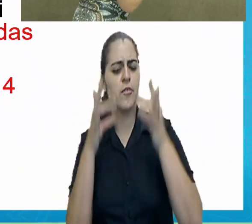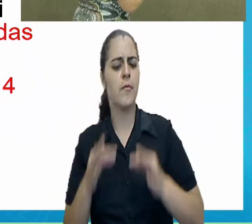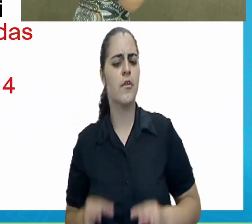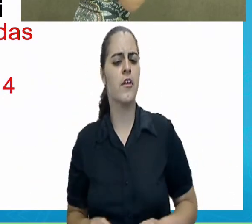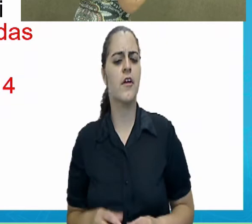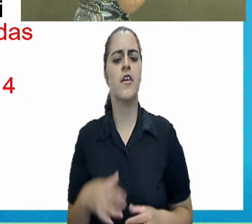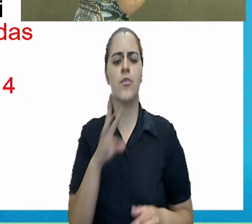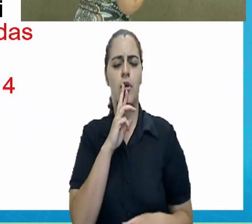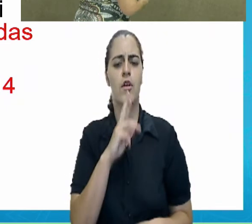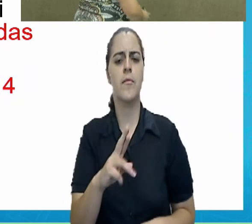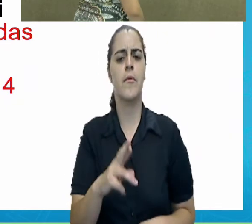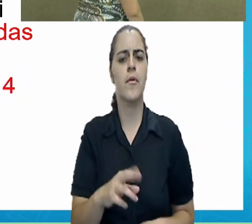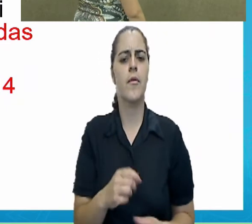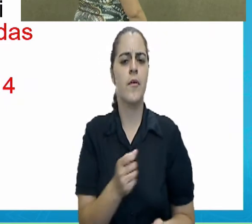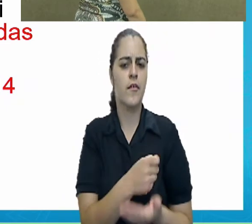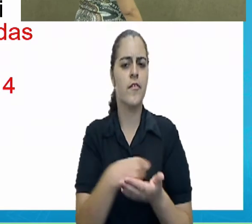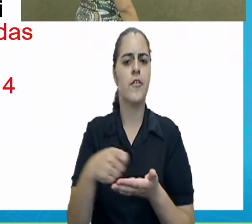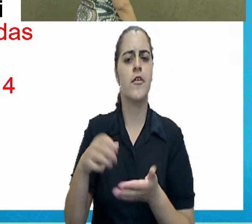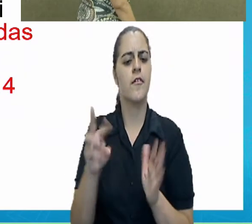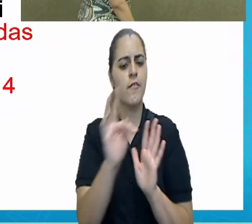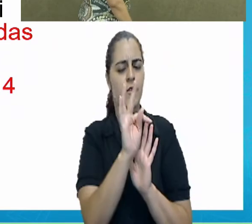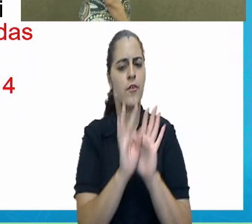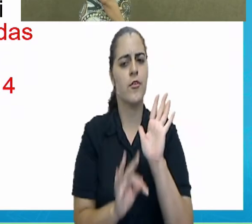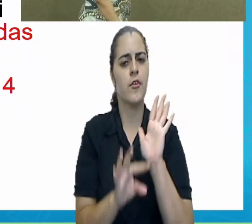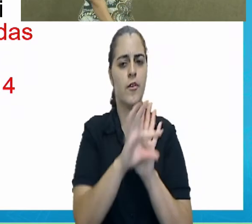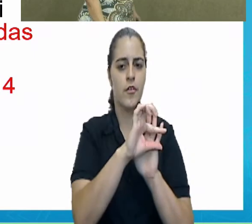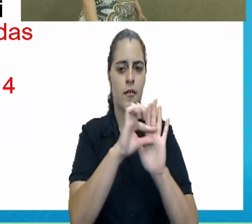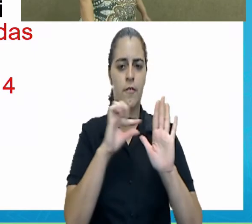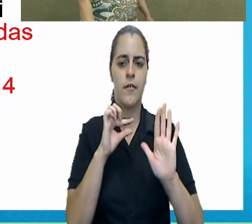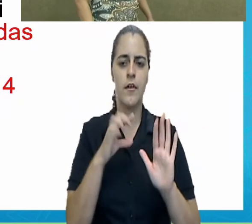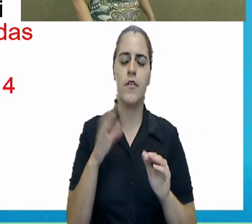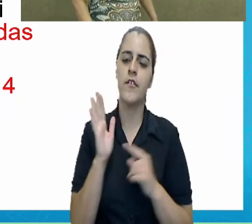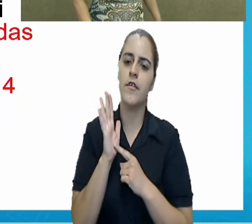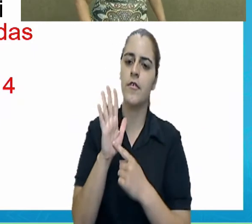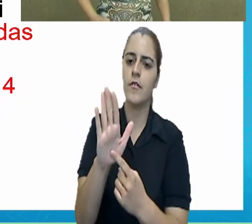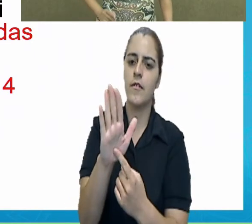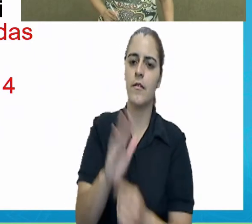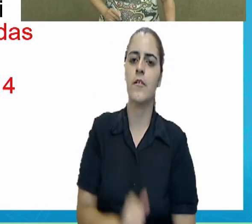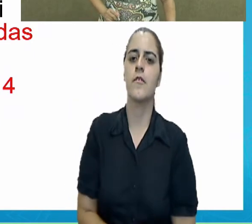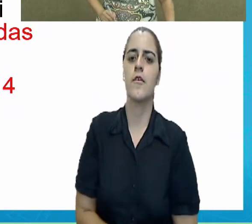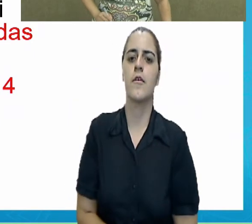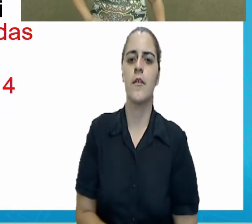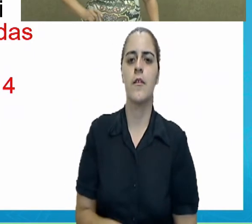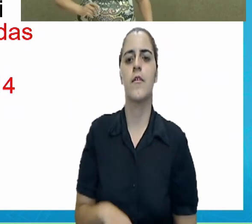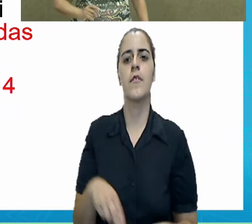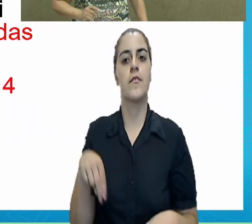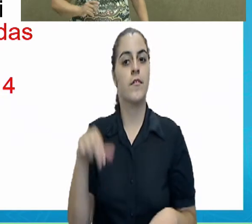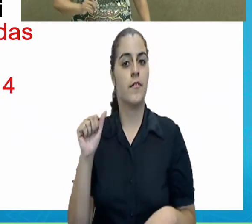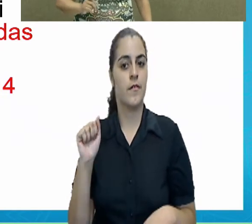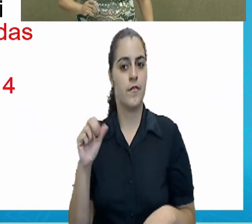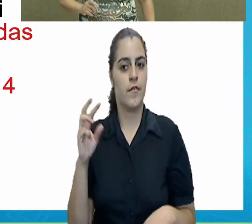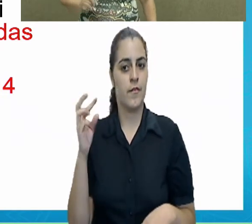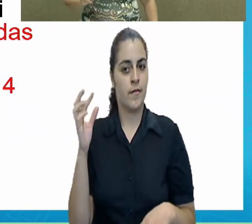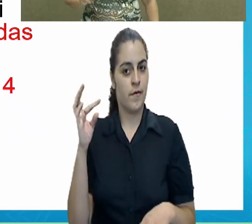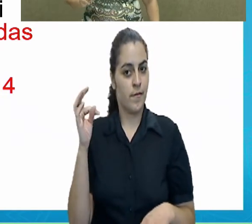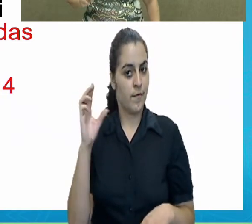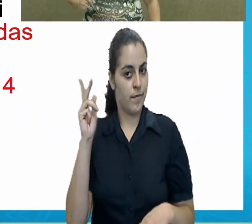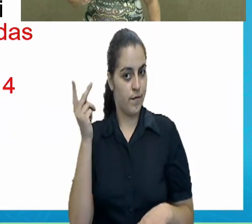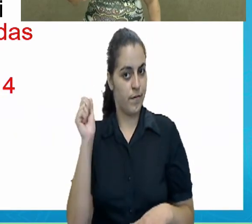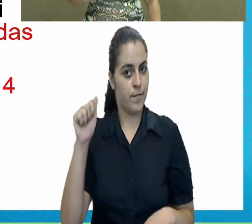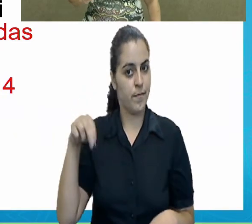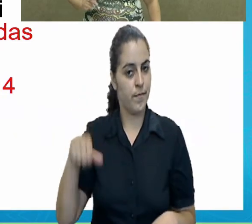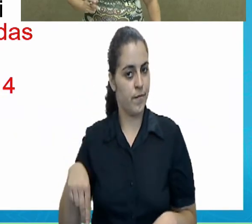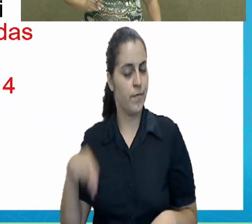sua resposta escrevendo no texto a frase que fala disso. Natan deve ter se